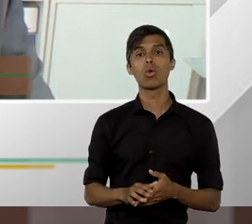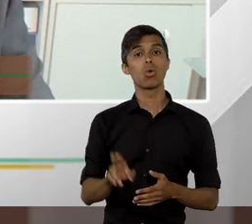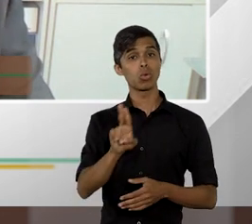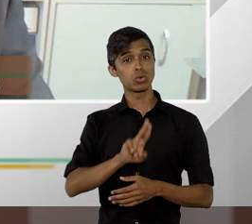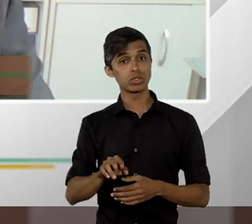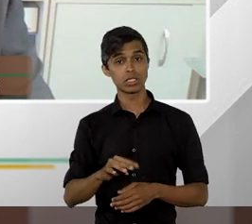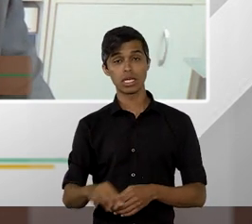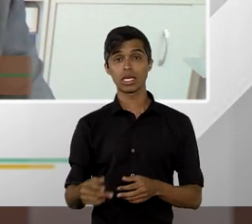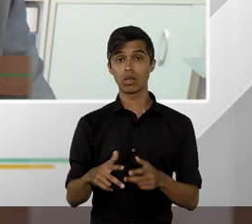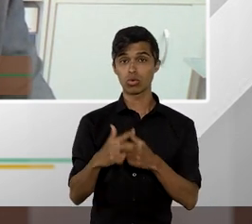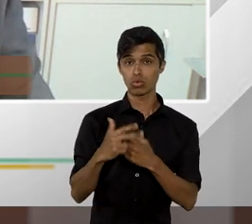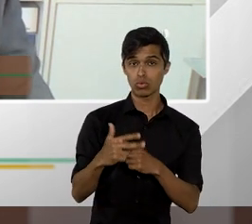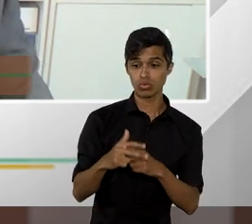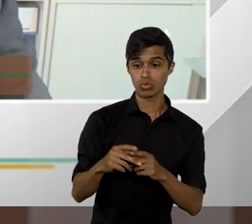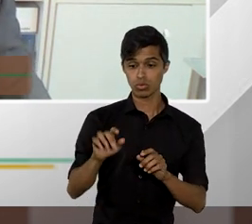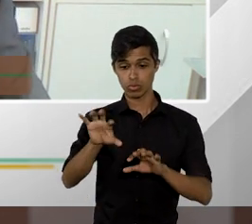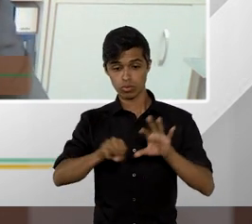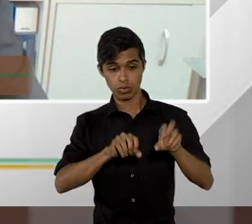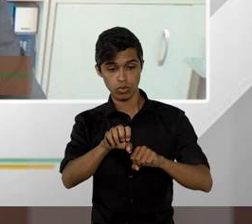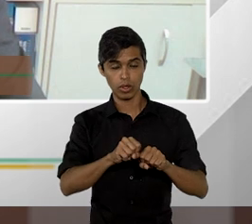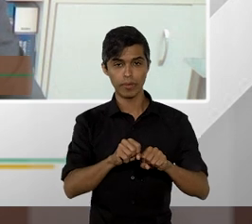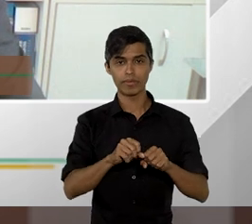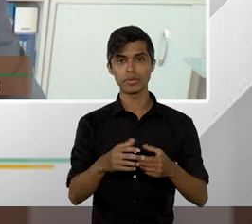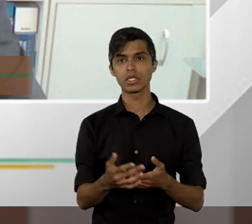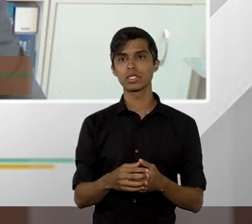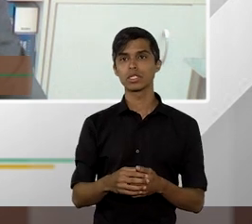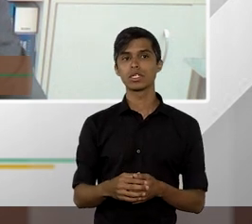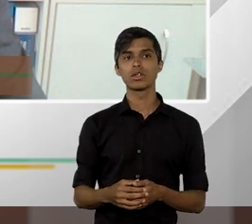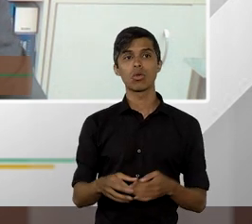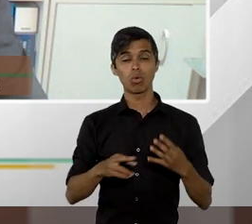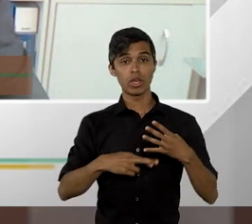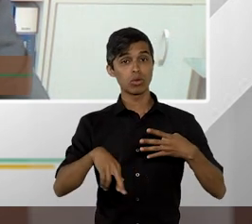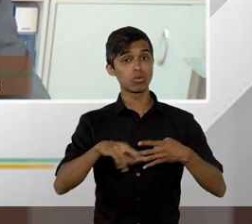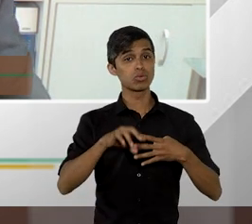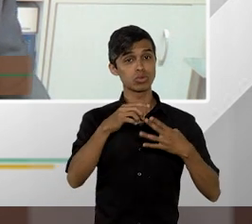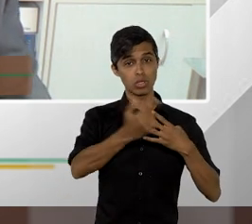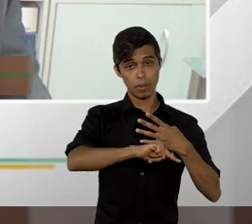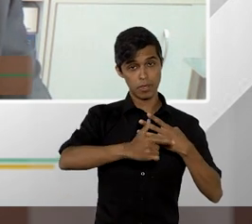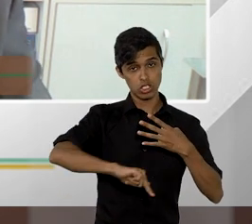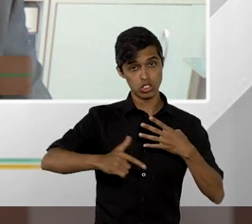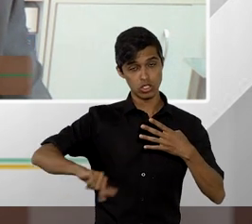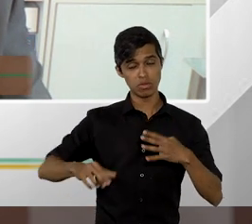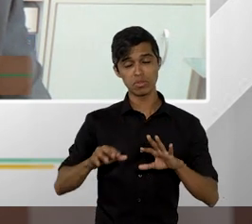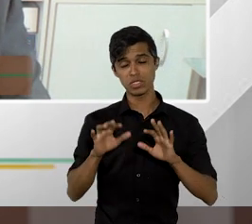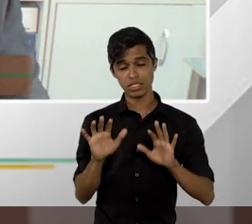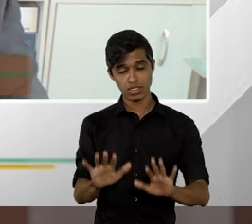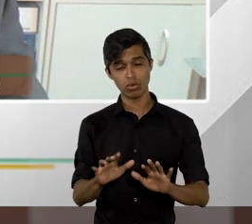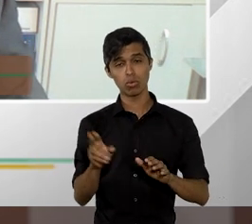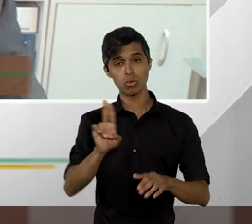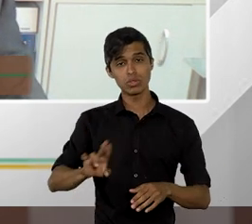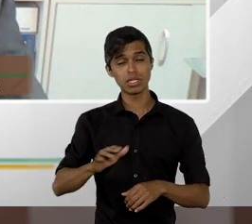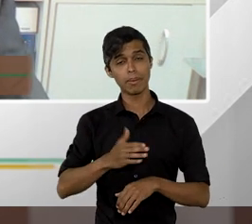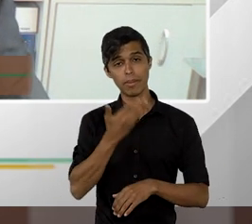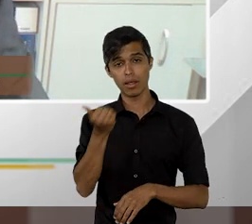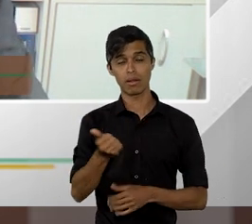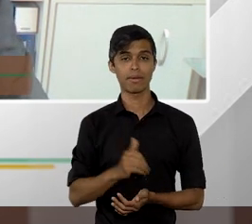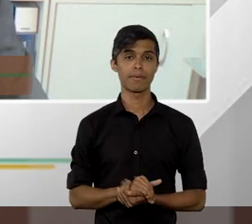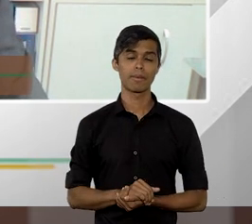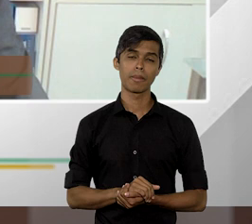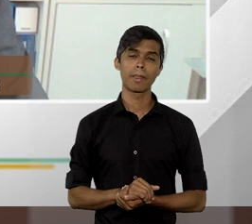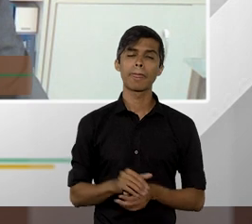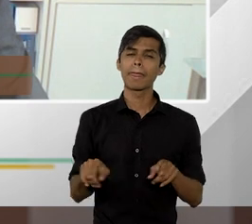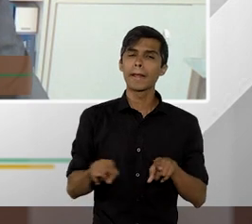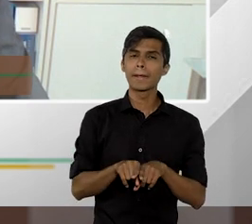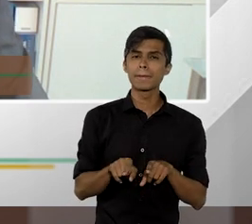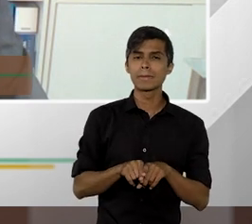estão à sua disposição, como recursos repetitivos, por exemplo, cada vez mais, e agora do filtro da relevância como um